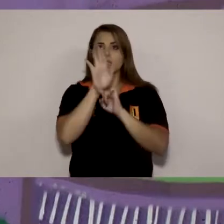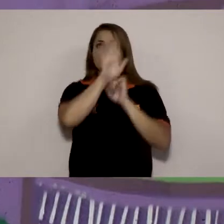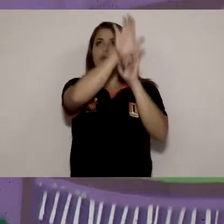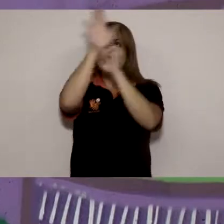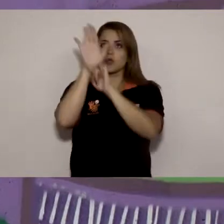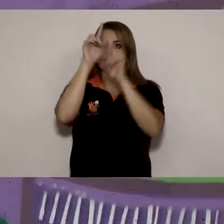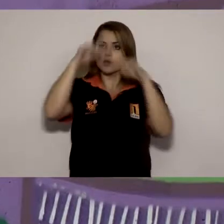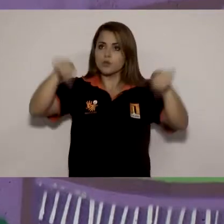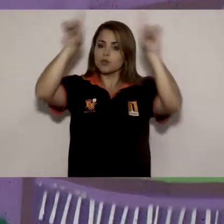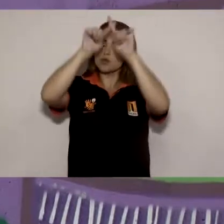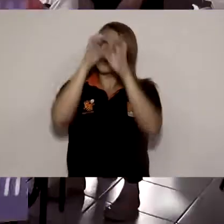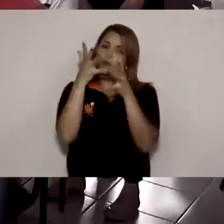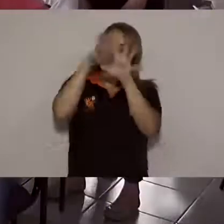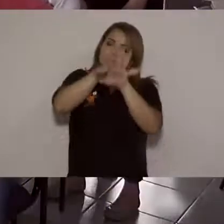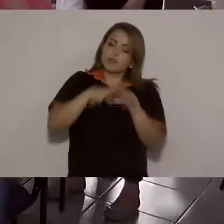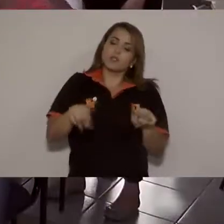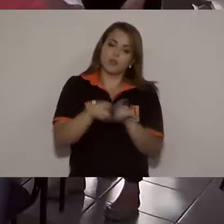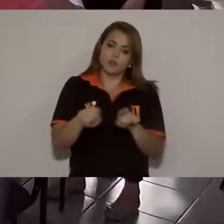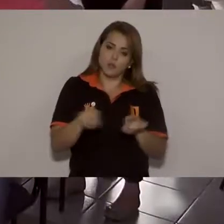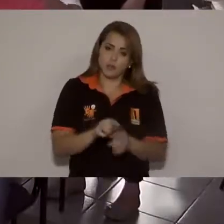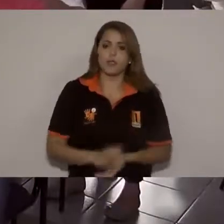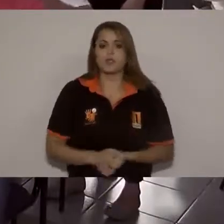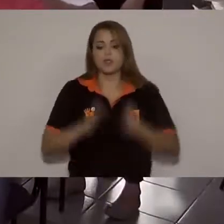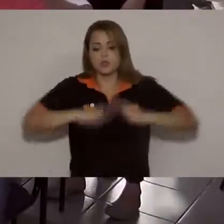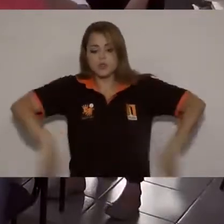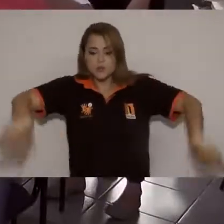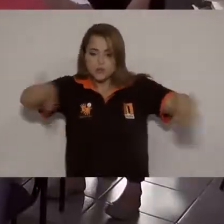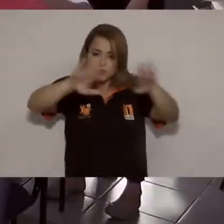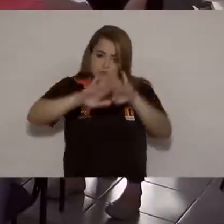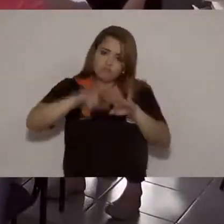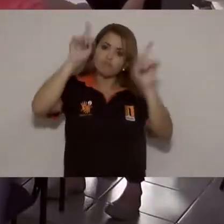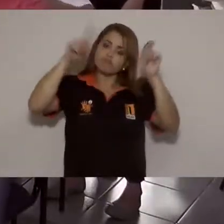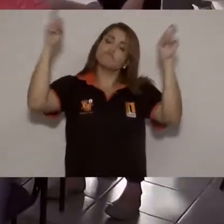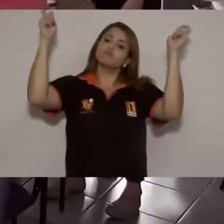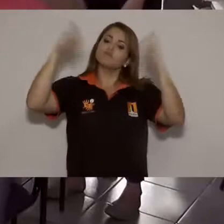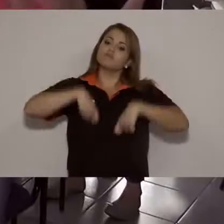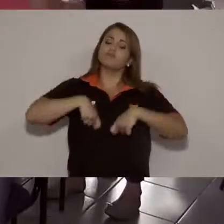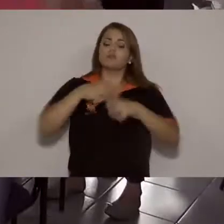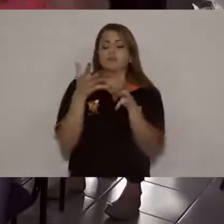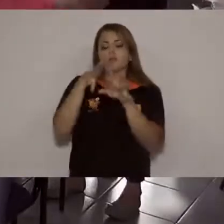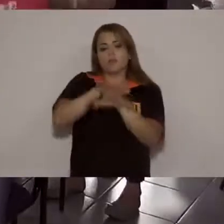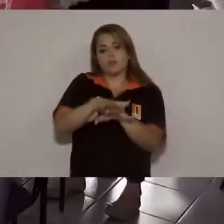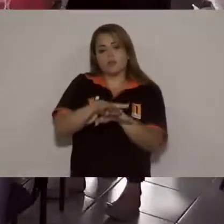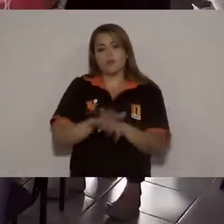para as pessoas com deficiência de lá. Nós fazemos a inclusão acontecer!